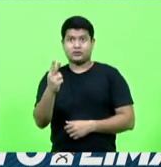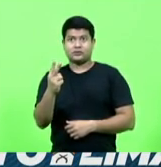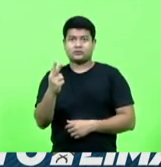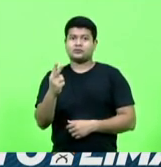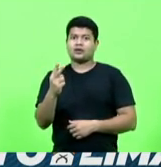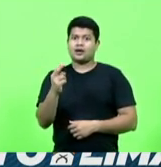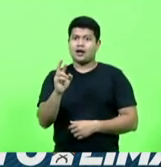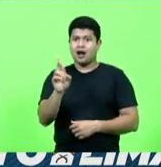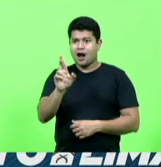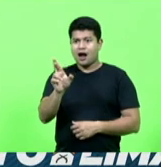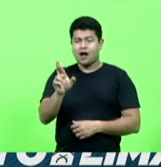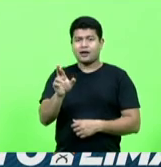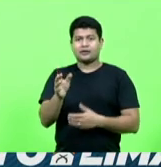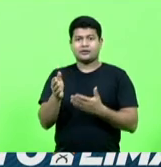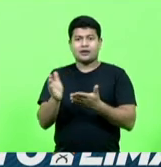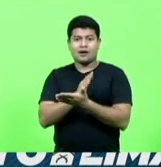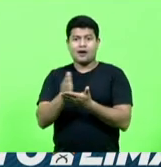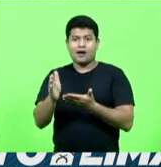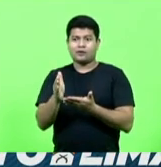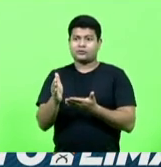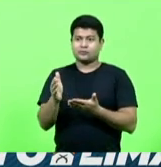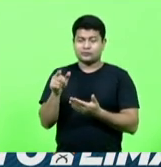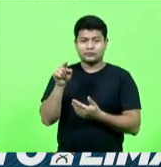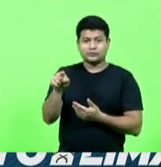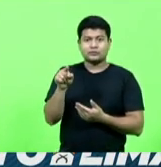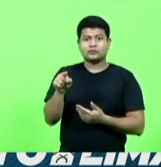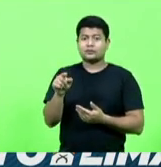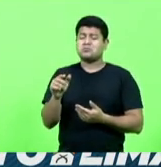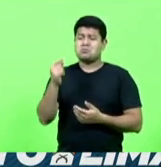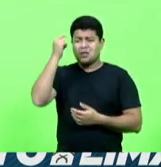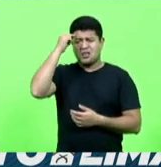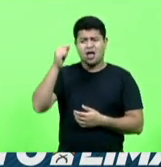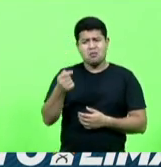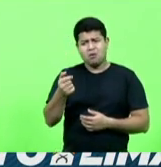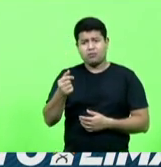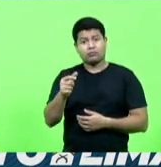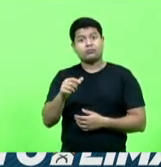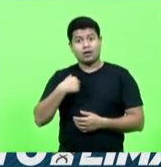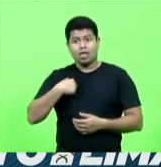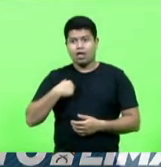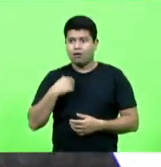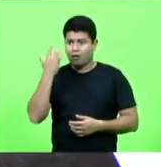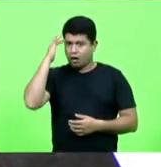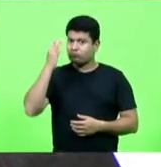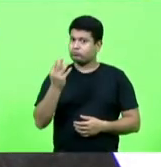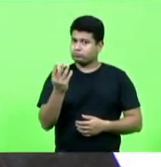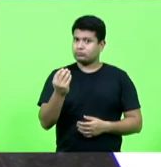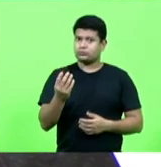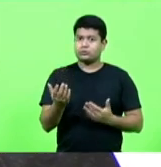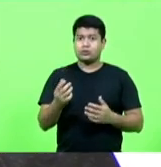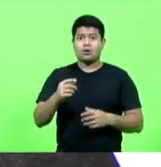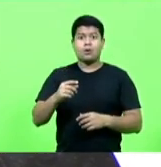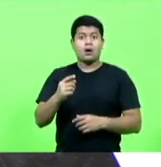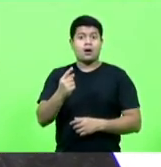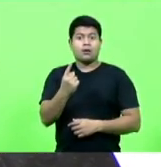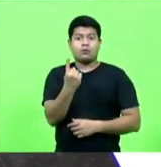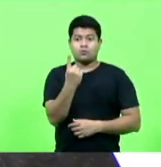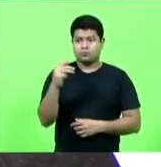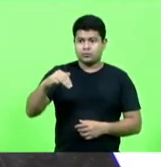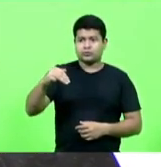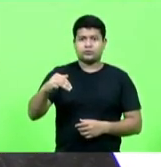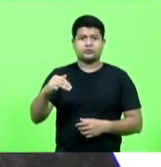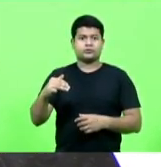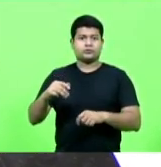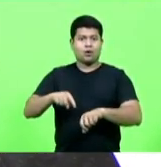Acho não, quem acha que é perder. Eu considero R$ 302,00 um bom dinheiro por minuto. Esse é o gasto